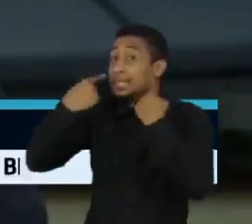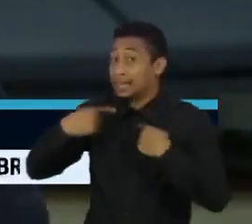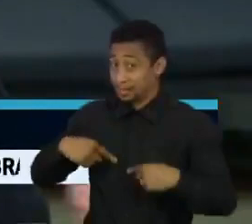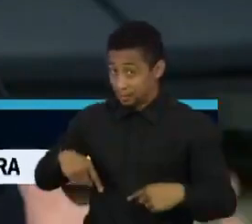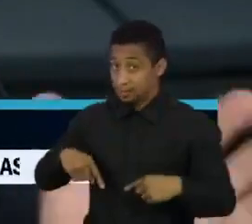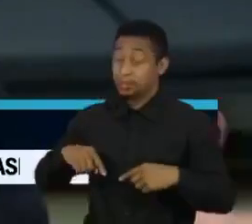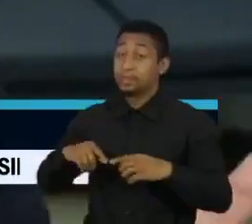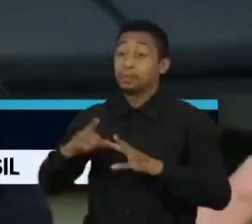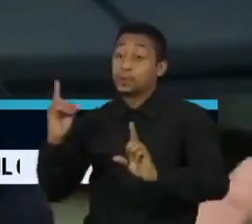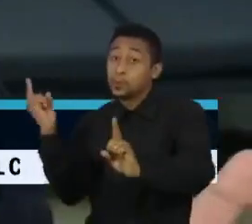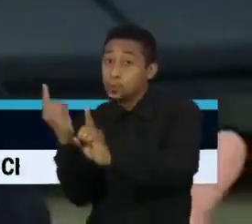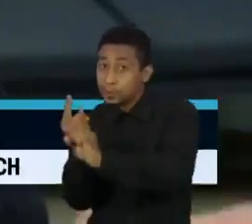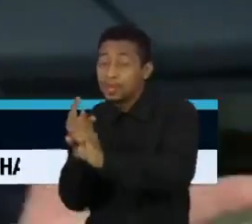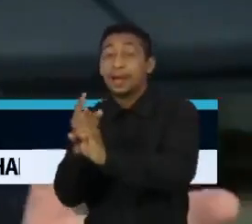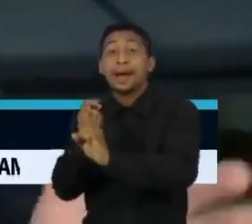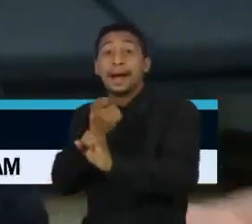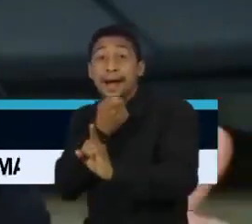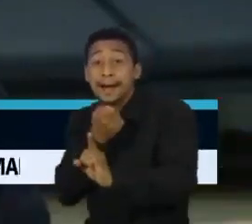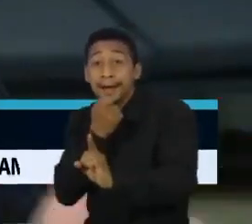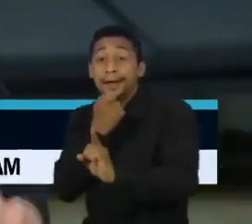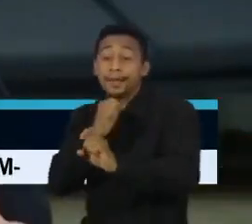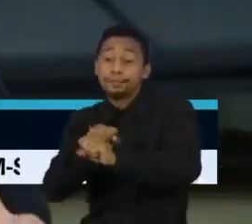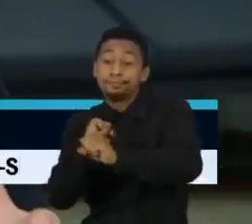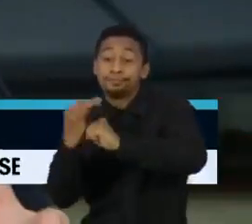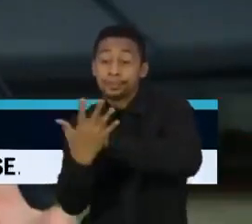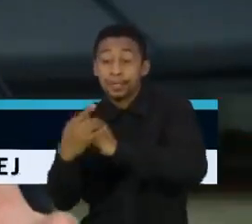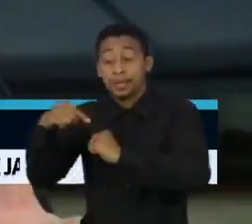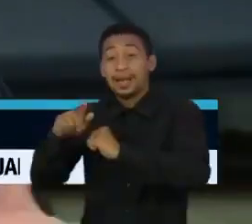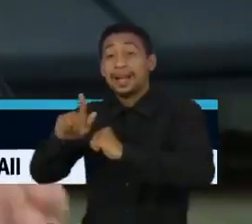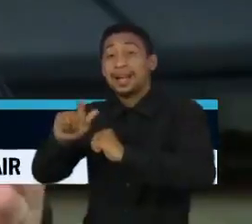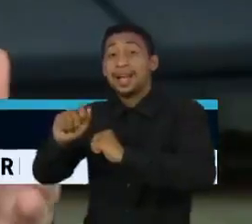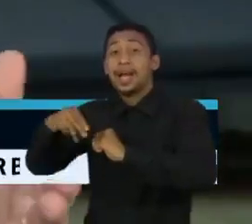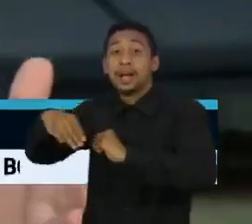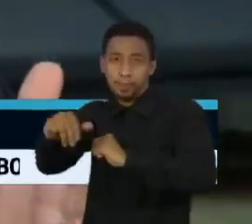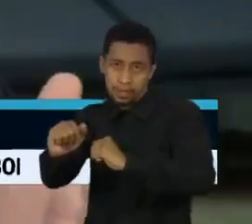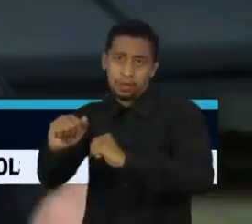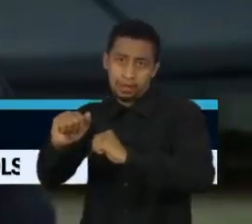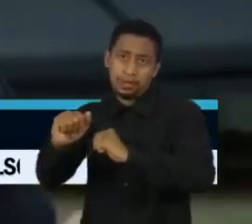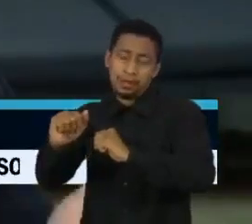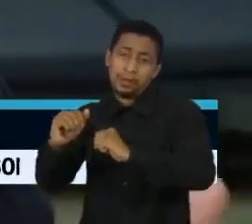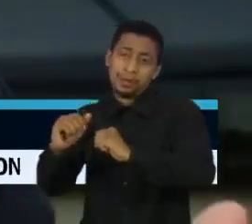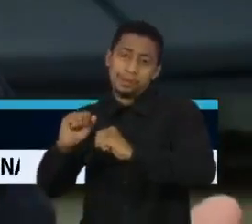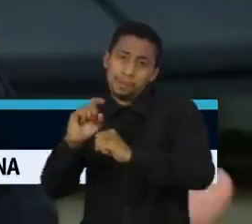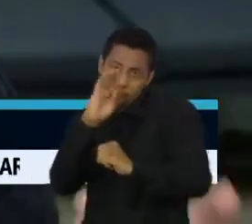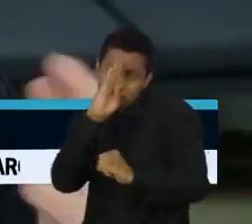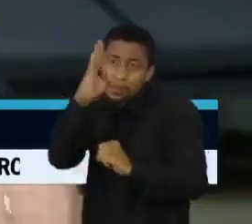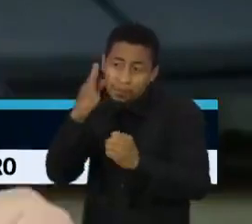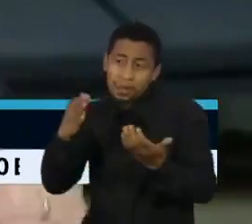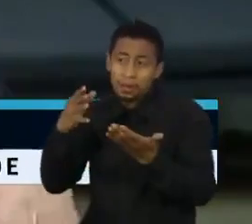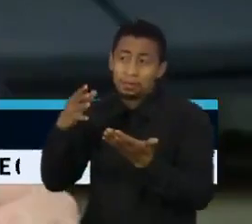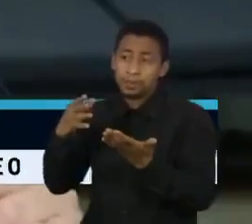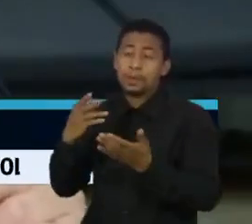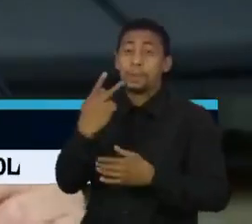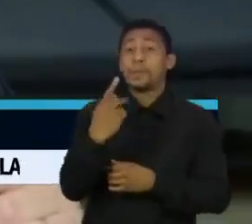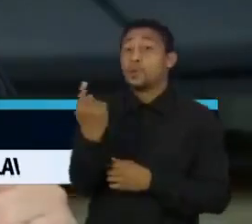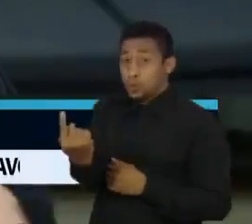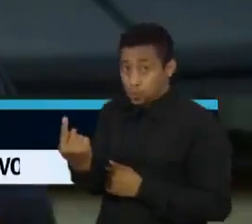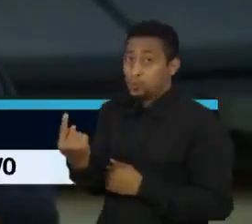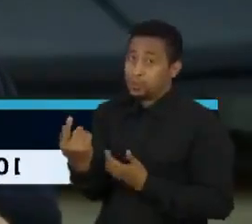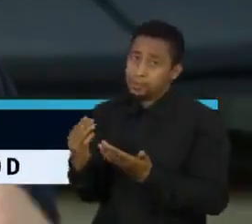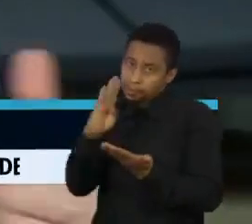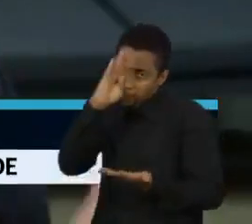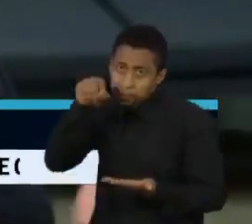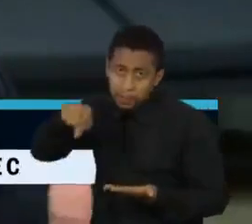gama aqui no Brasil, que é mais transmissível, mas não é tão transmissível quanto a Delta. O que se mede agora para ela não é o que vai